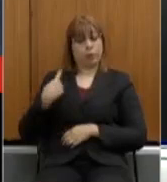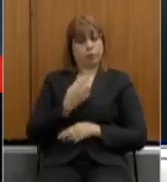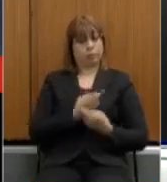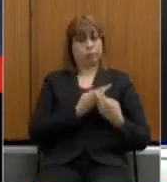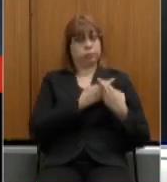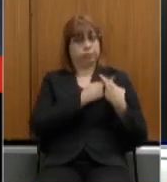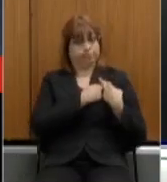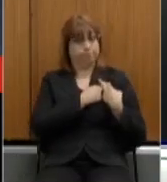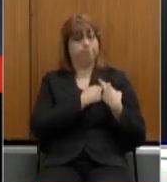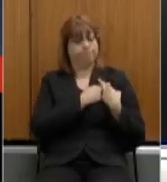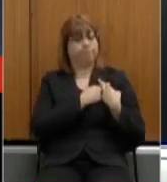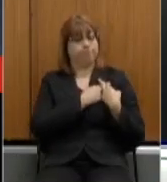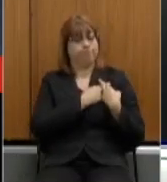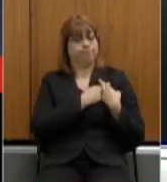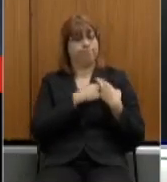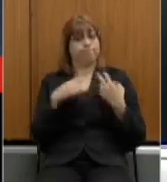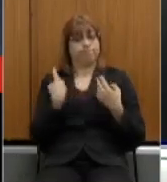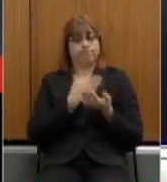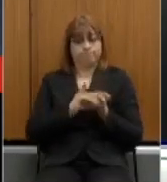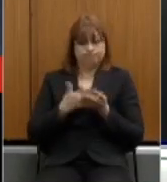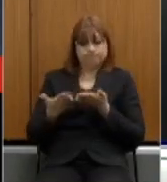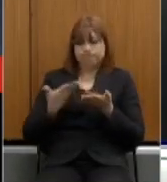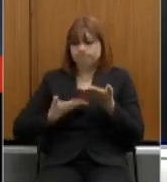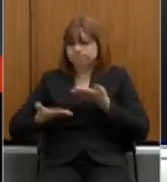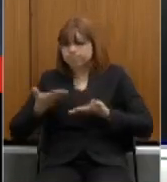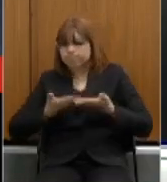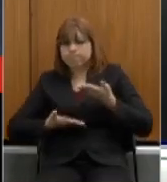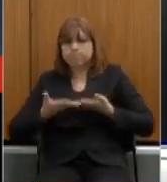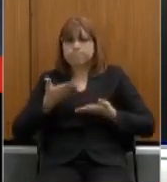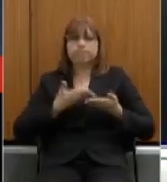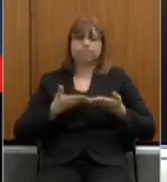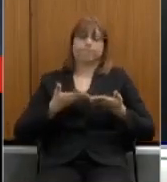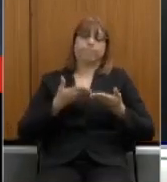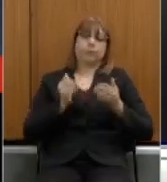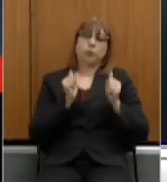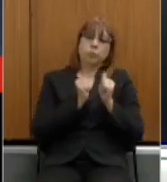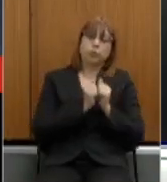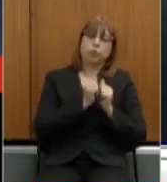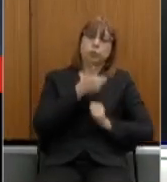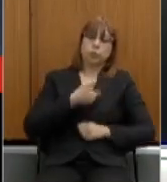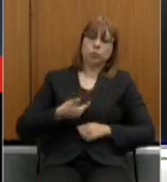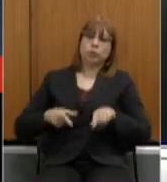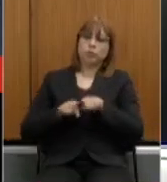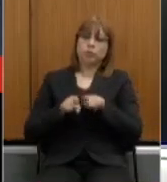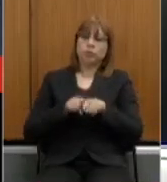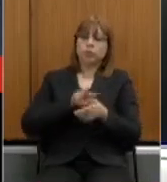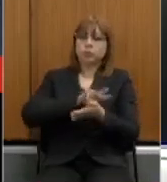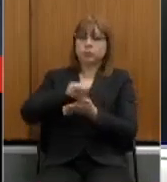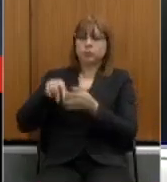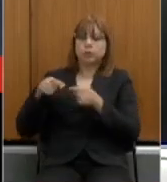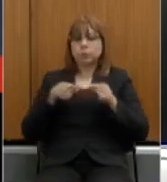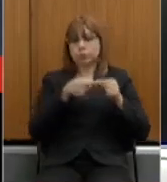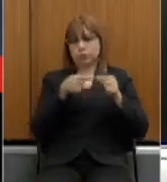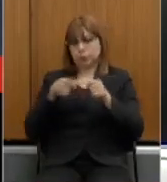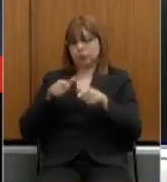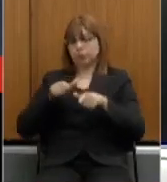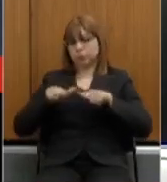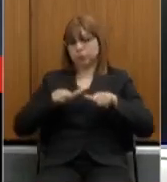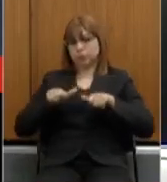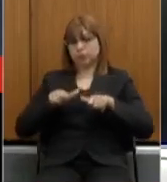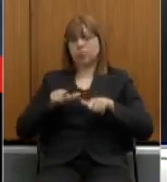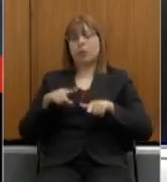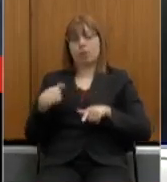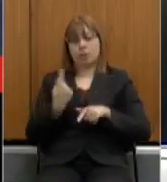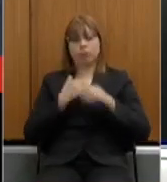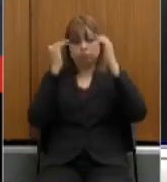e assumimos uma interlocução necessária entre o Governo e as categorias. E esta Casa não se furtará